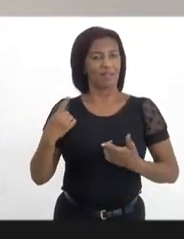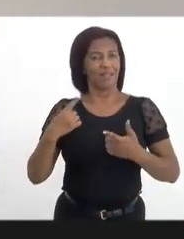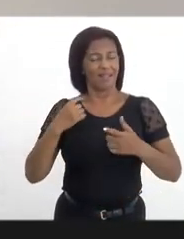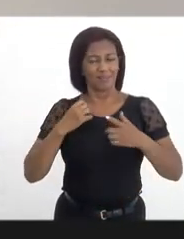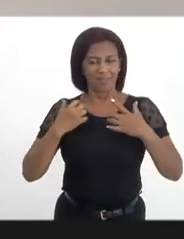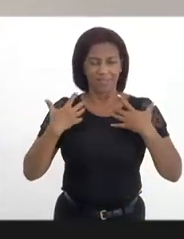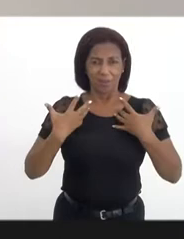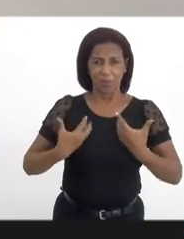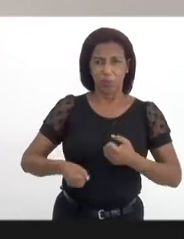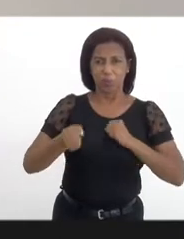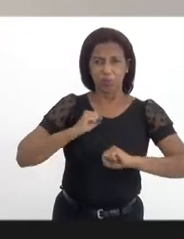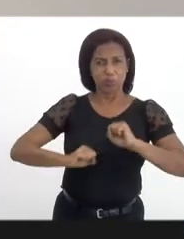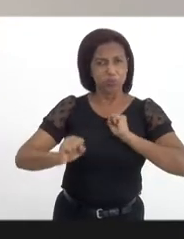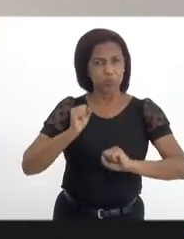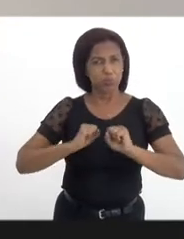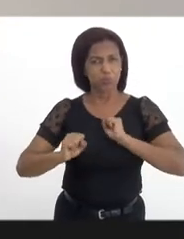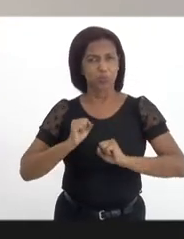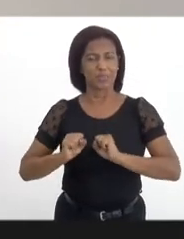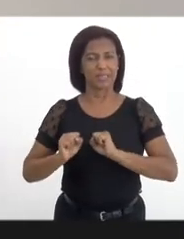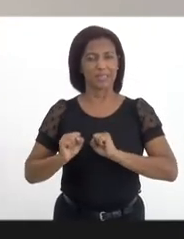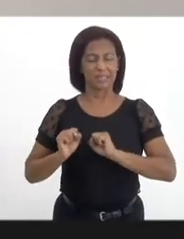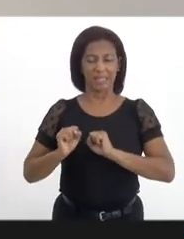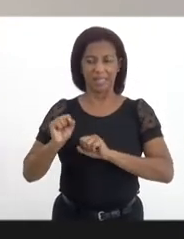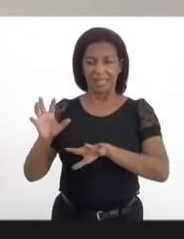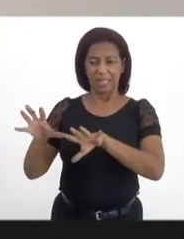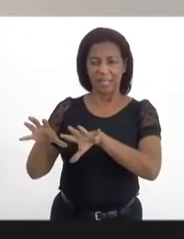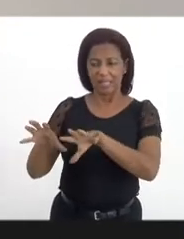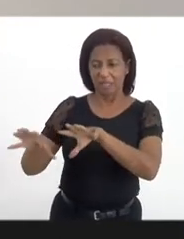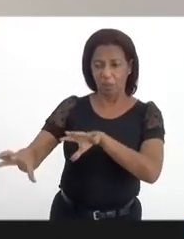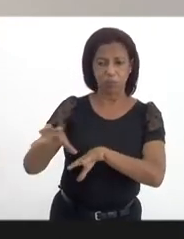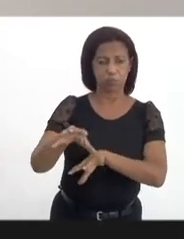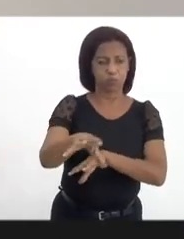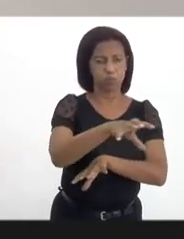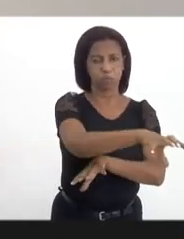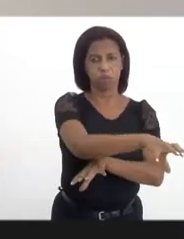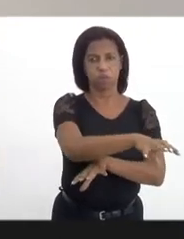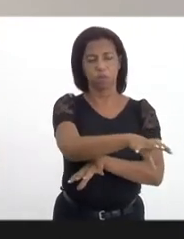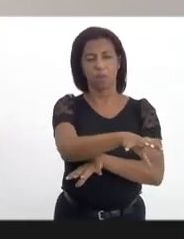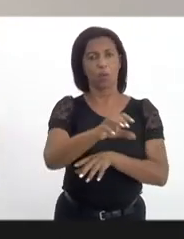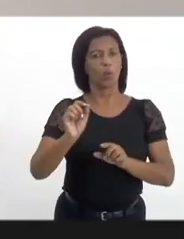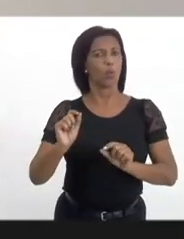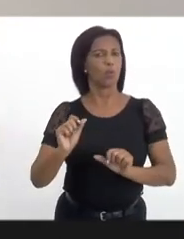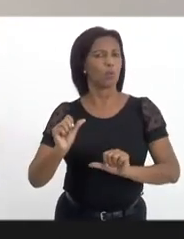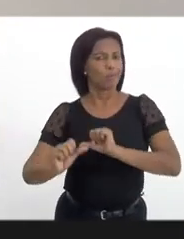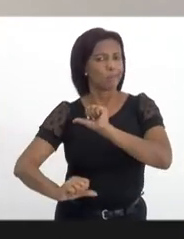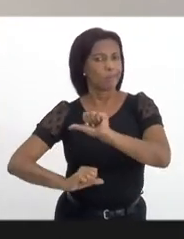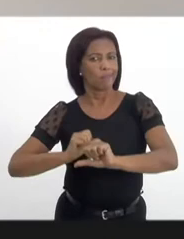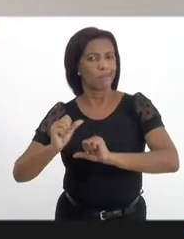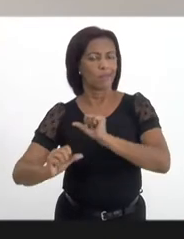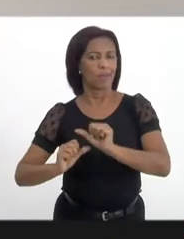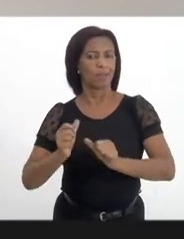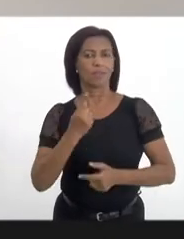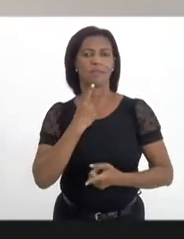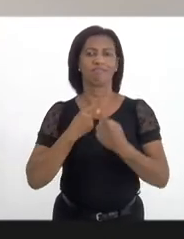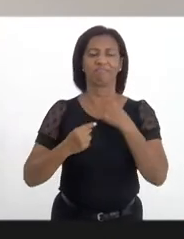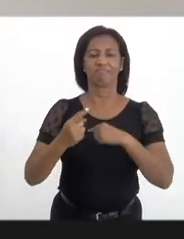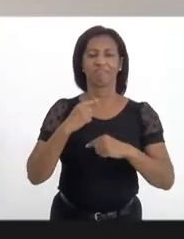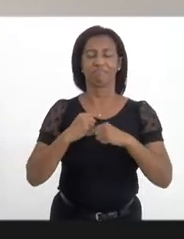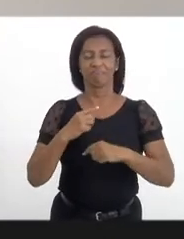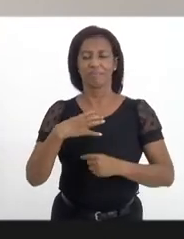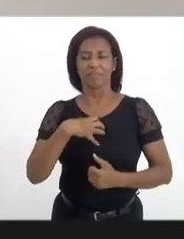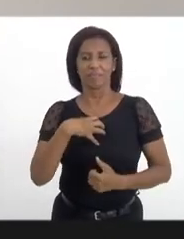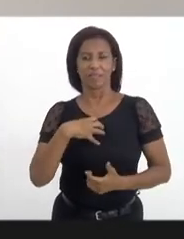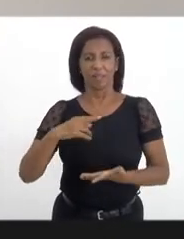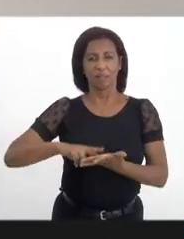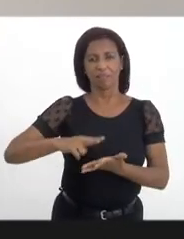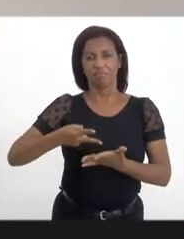ansiedade entre a população, o que pode gerar um desejo de ceder